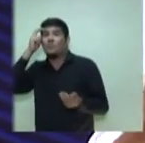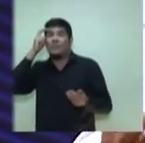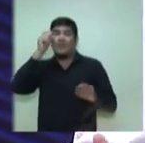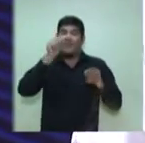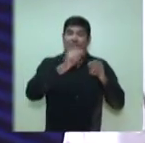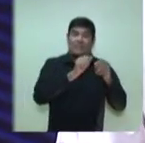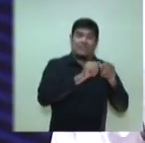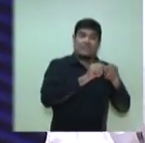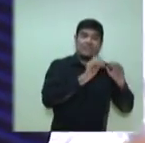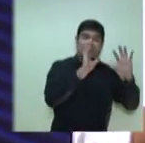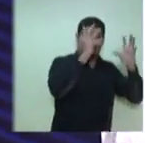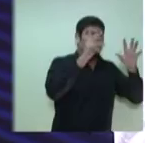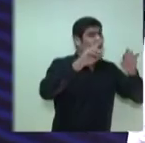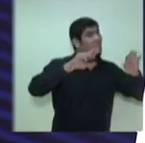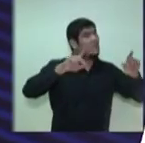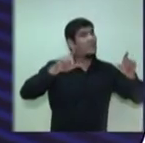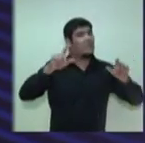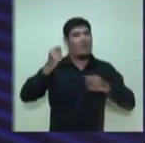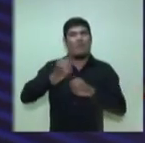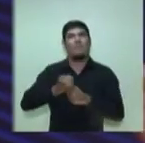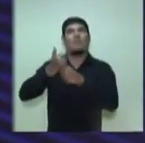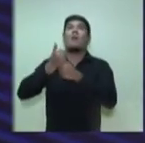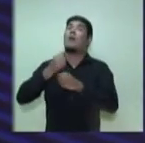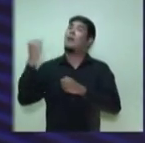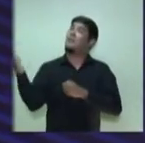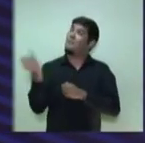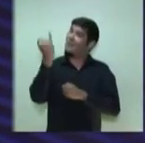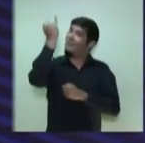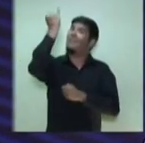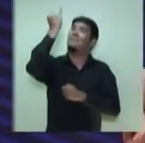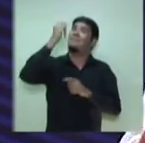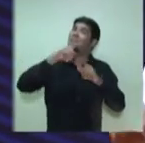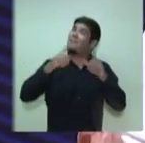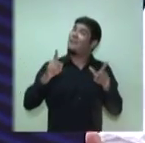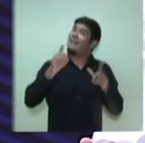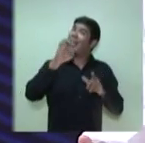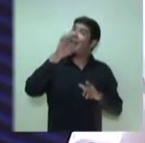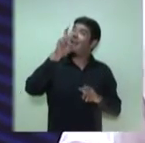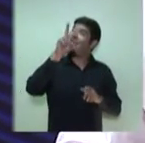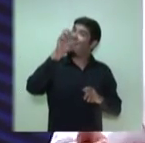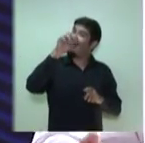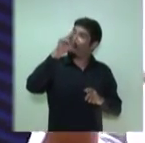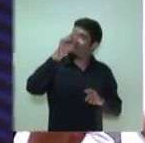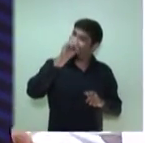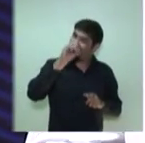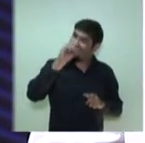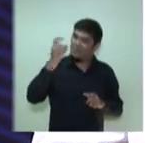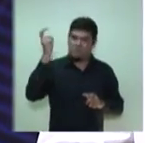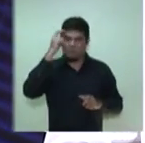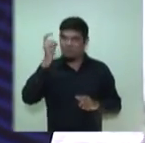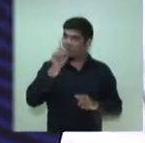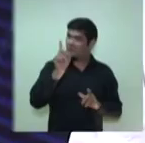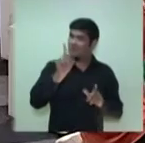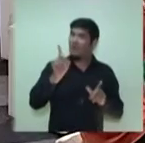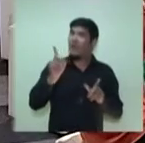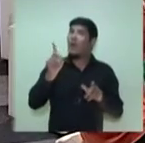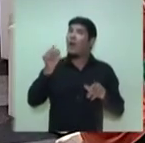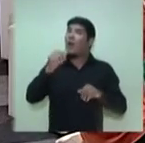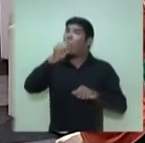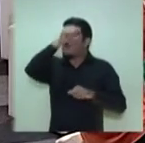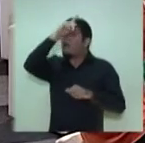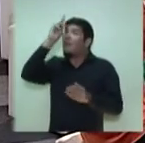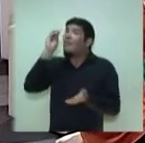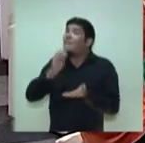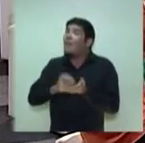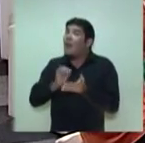é fundamental para a cidade, é um evento. O que nós estamos discutindo e a política cultural precisa cuidar com mais atenção é